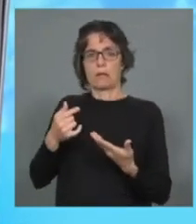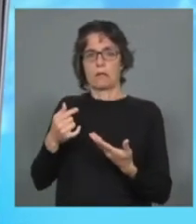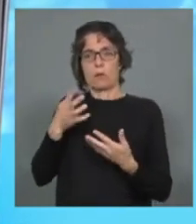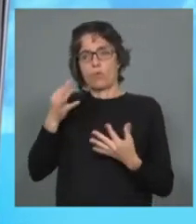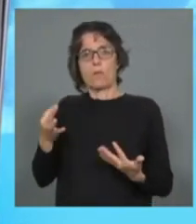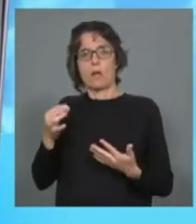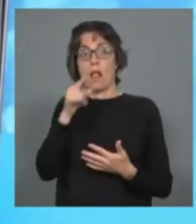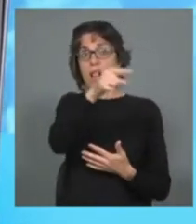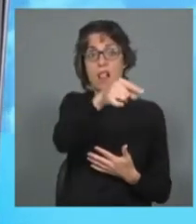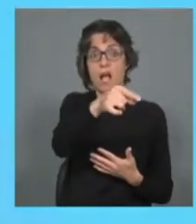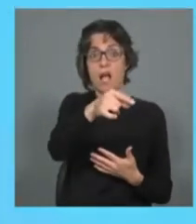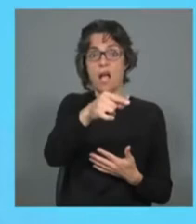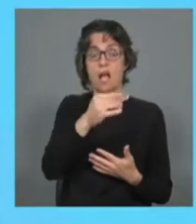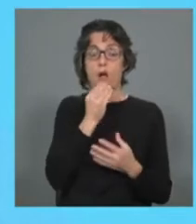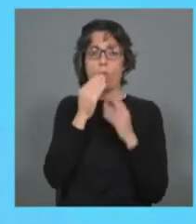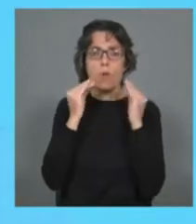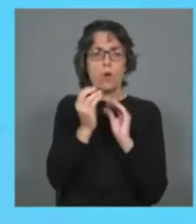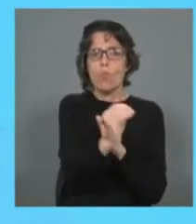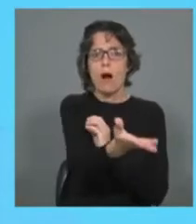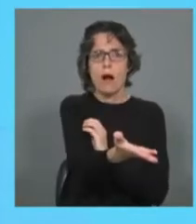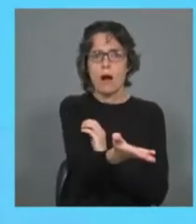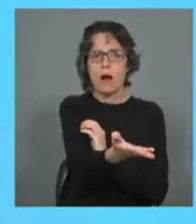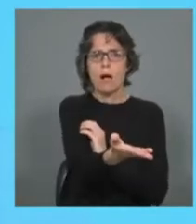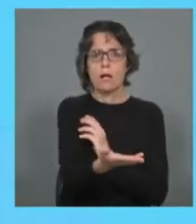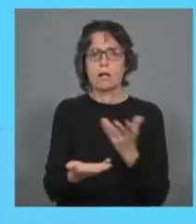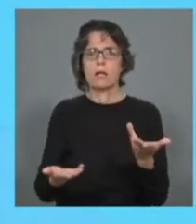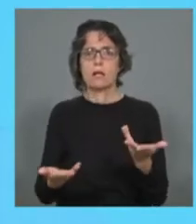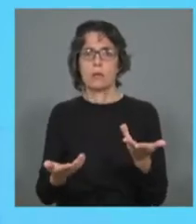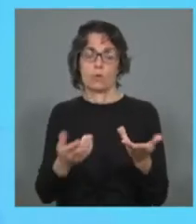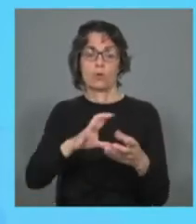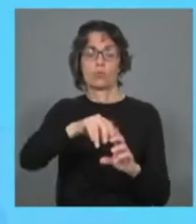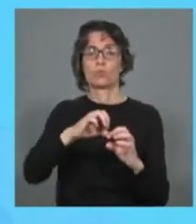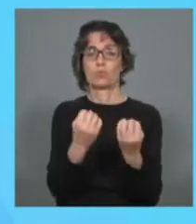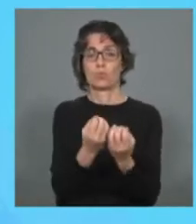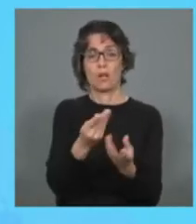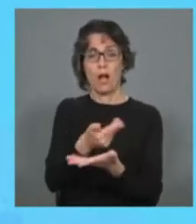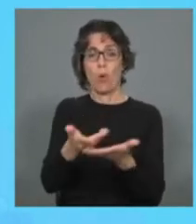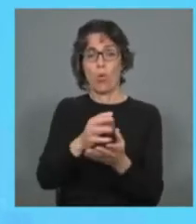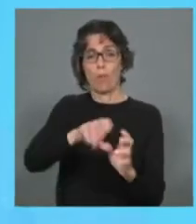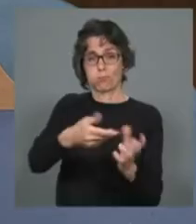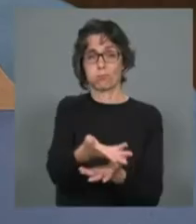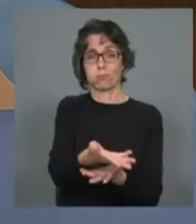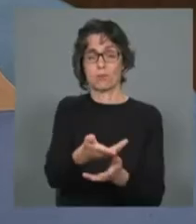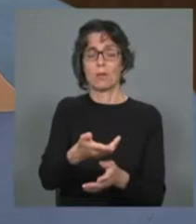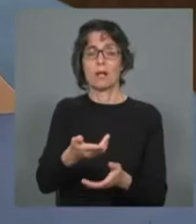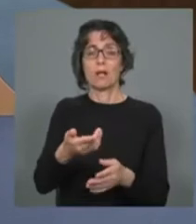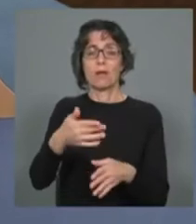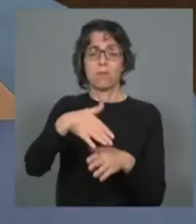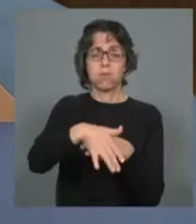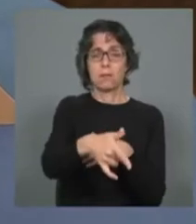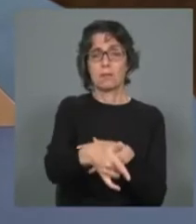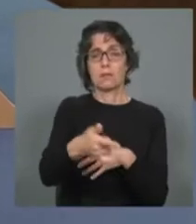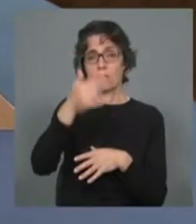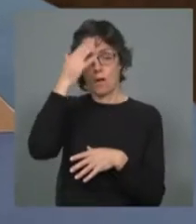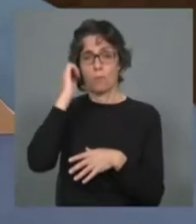no Líbano. É uma situação social e económica que está completamente em colapso, como dizia, que está a afetar, acredito,